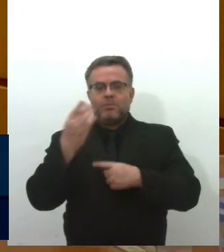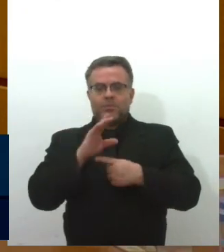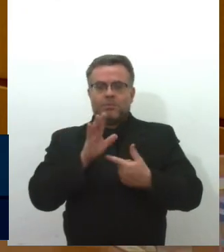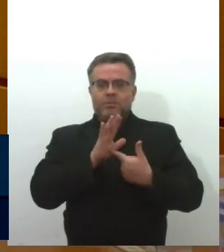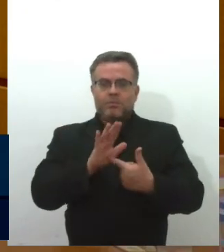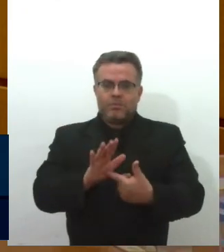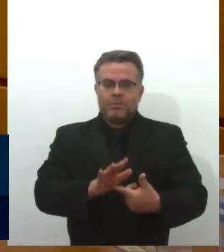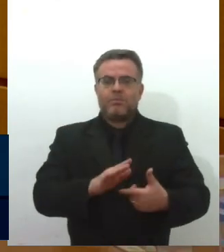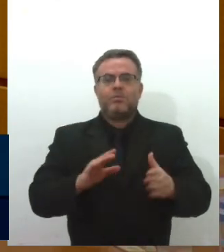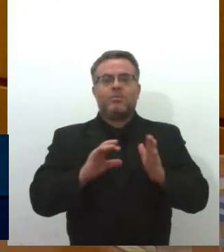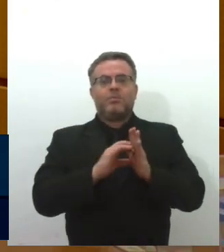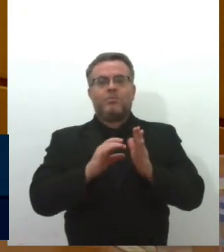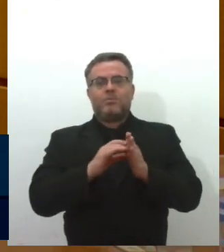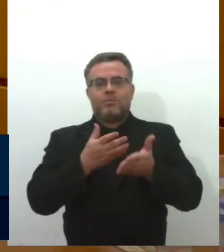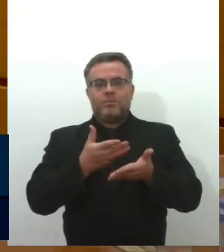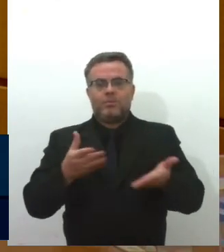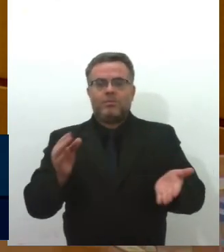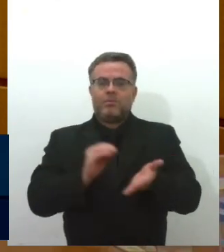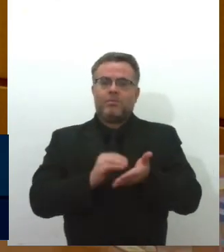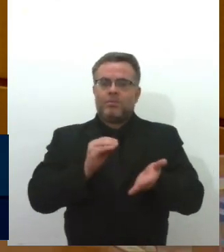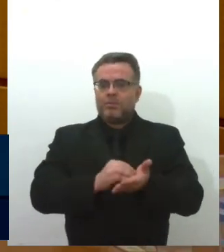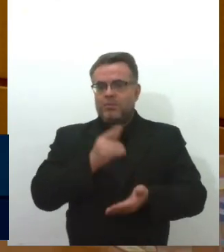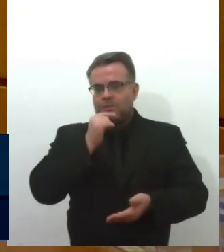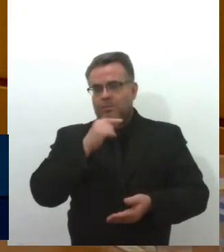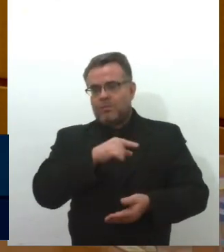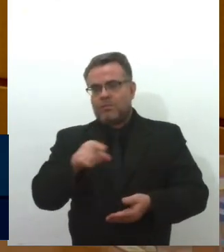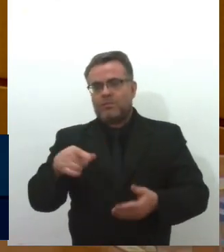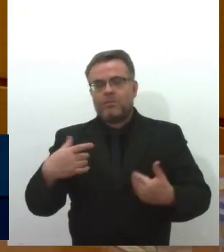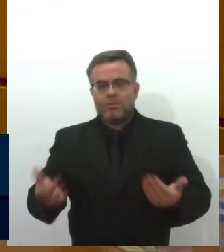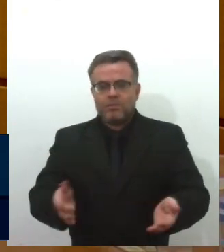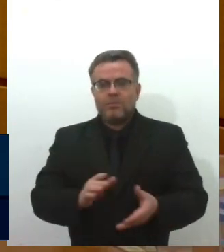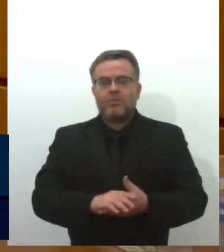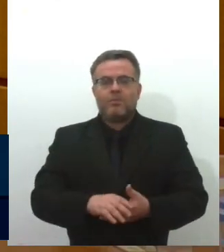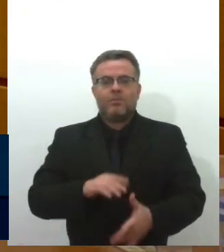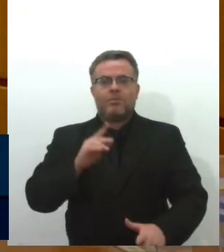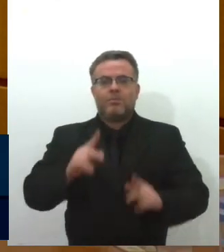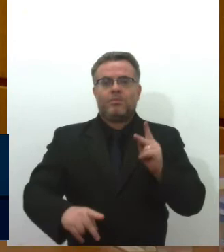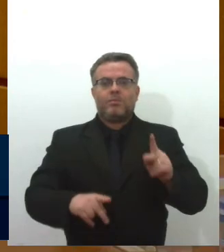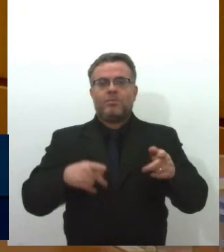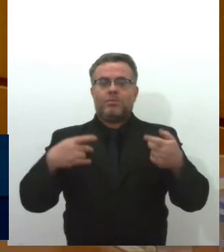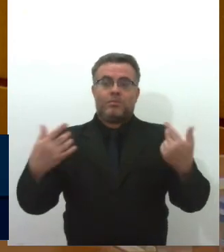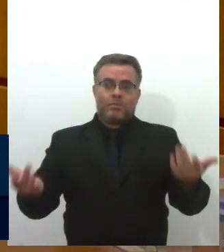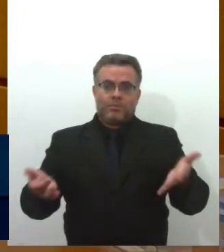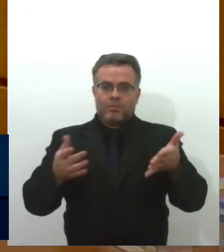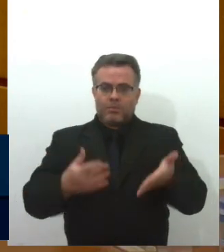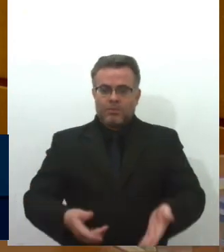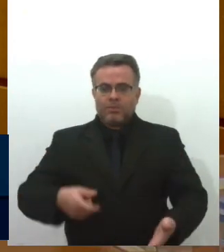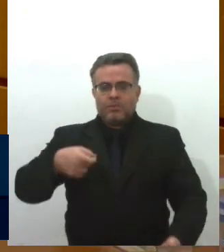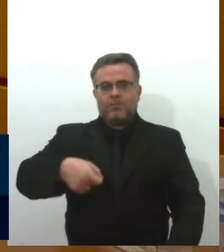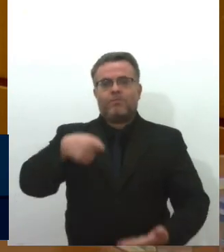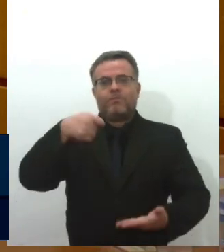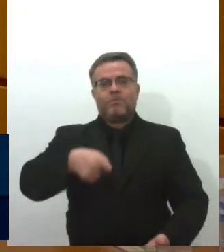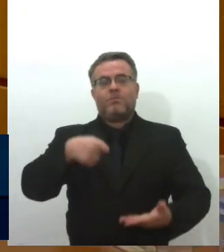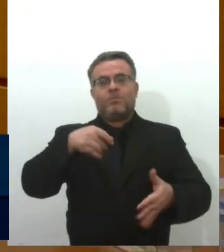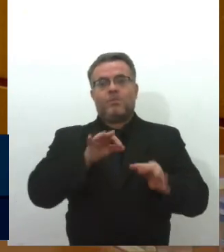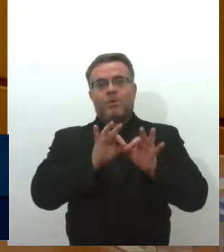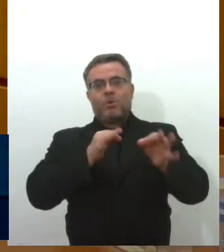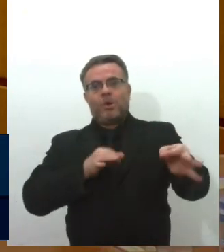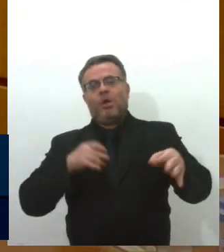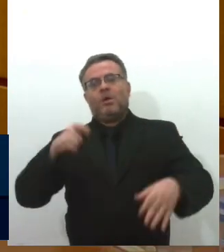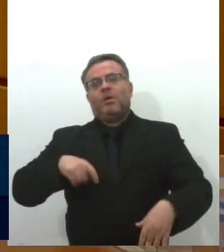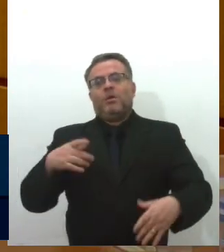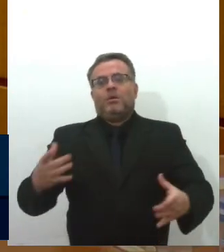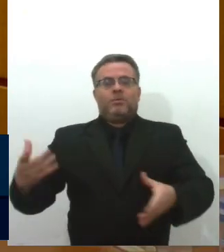na comunidade a falta de água. a população tendo que carregar baldes, caminhar longas distâncias com baldes pesados